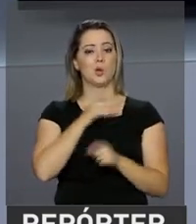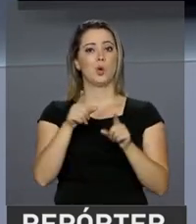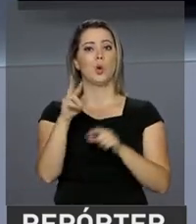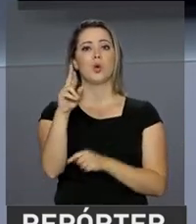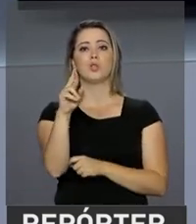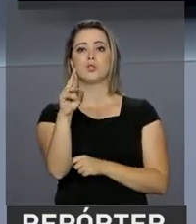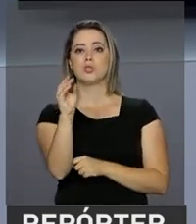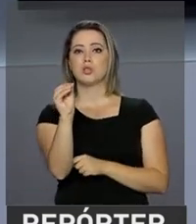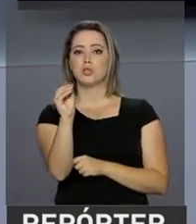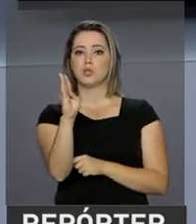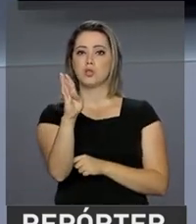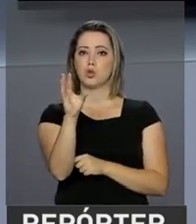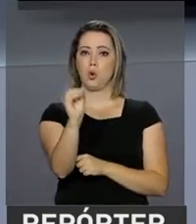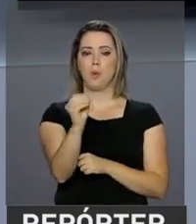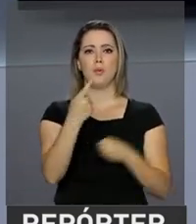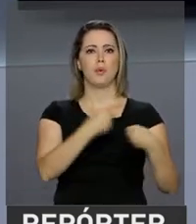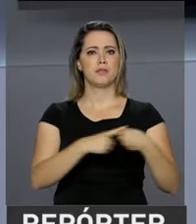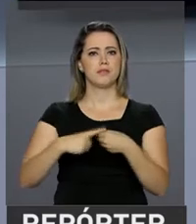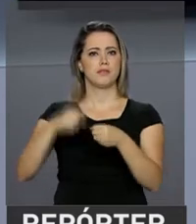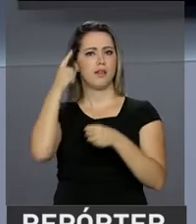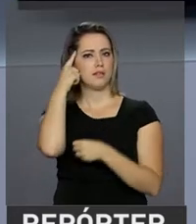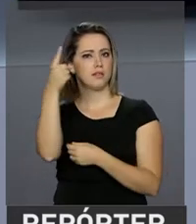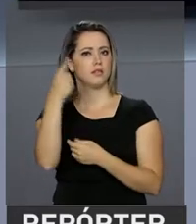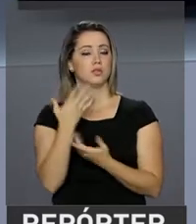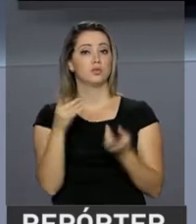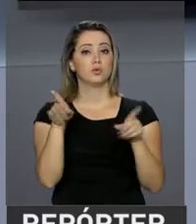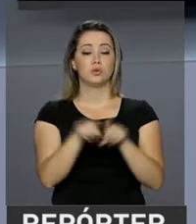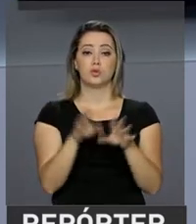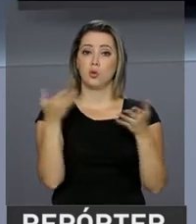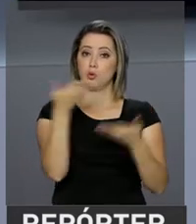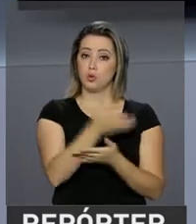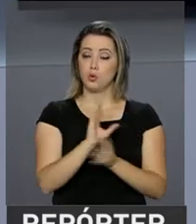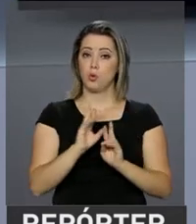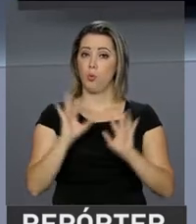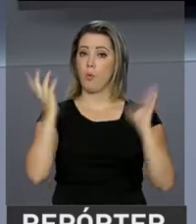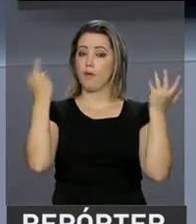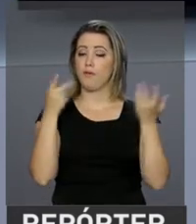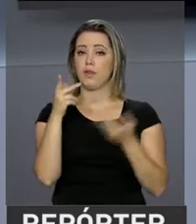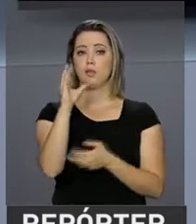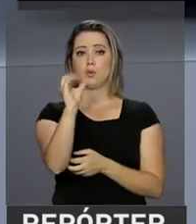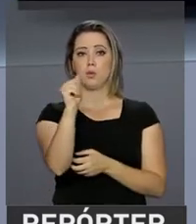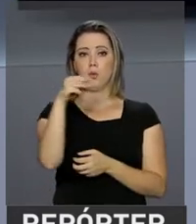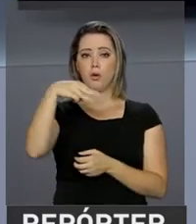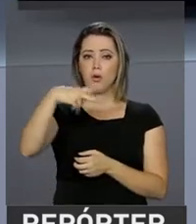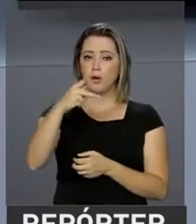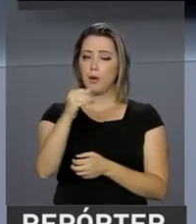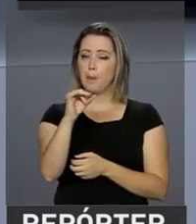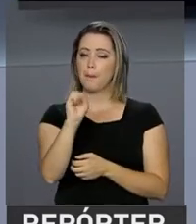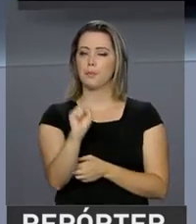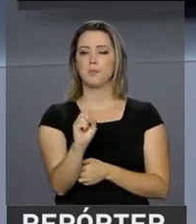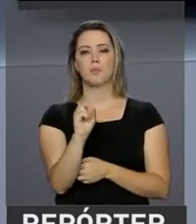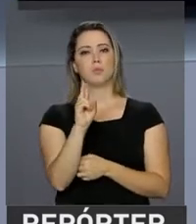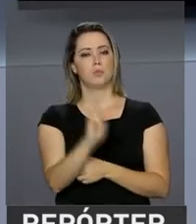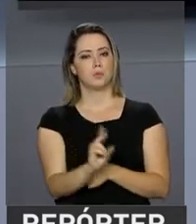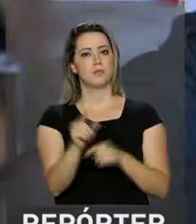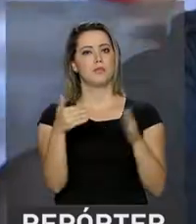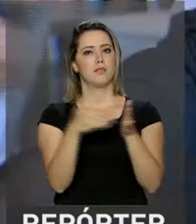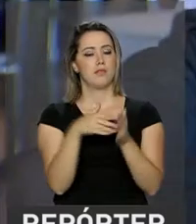cidades inteligentes. A Campus Party segue até domingo com a expectativa de 40 mil visitantes.